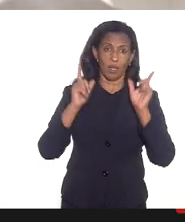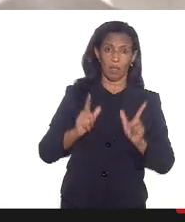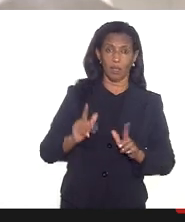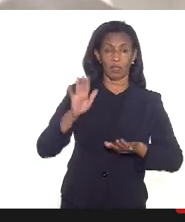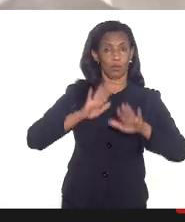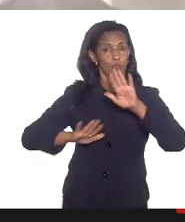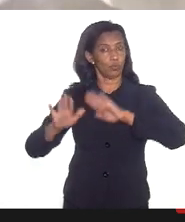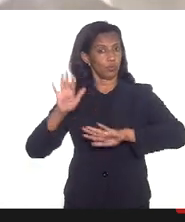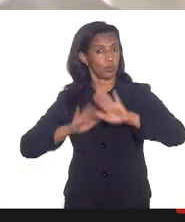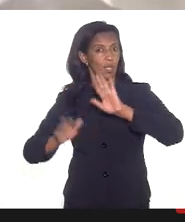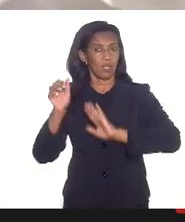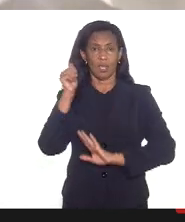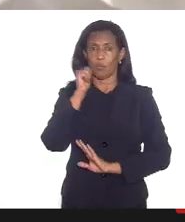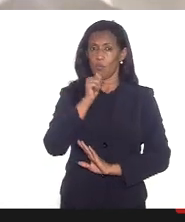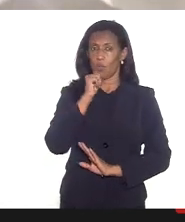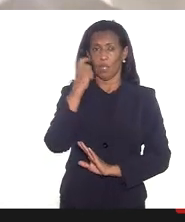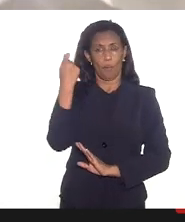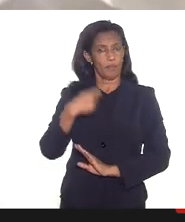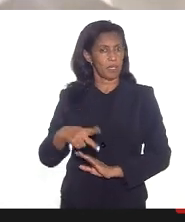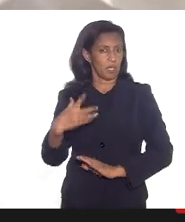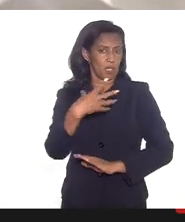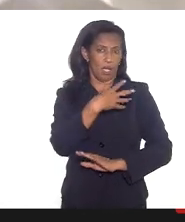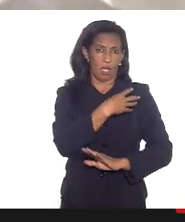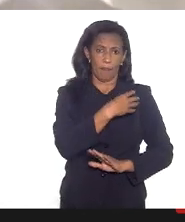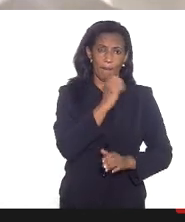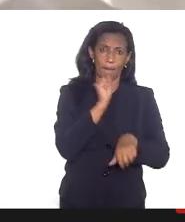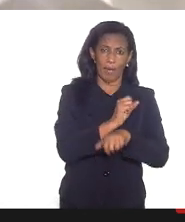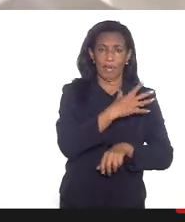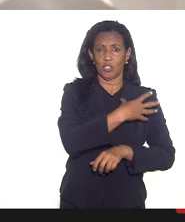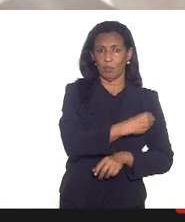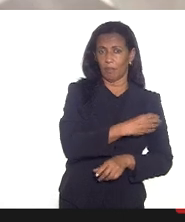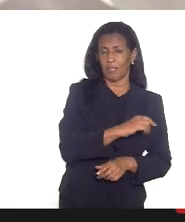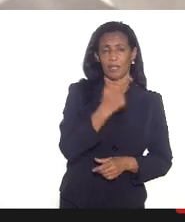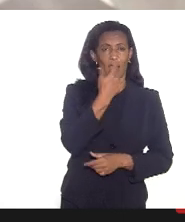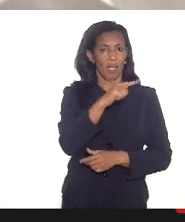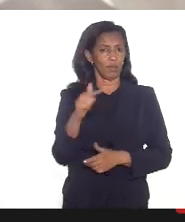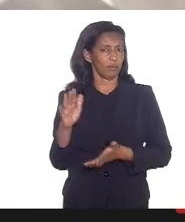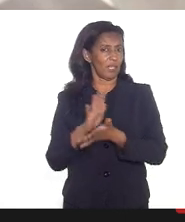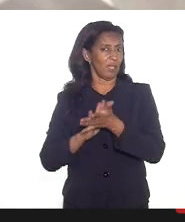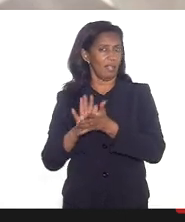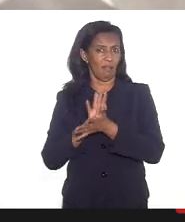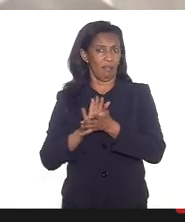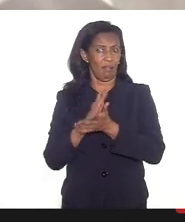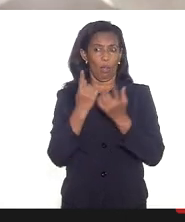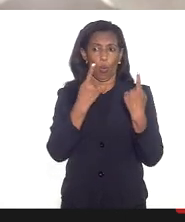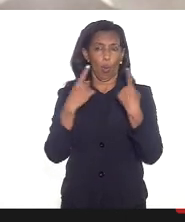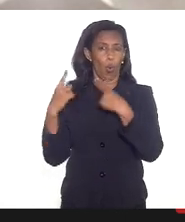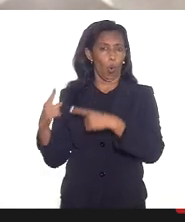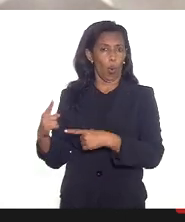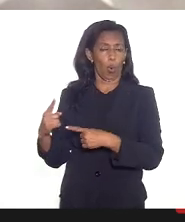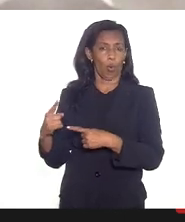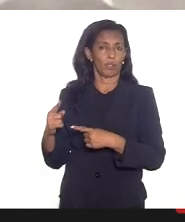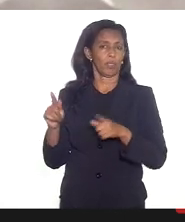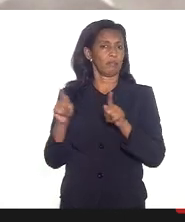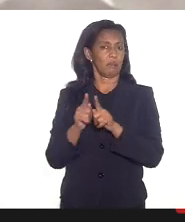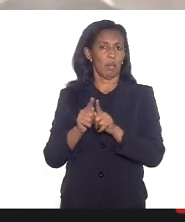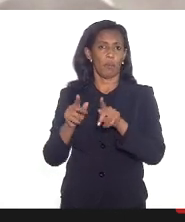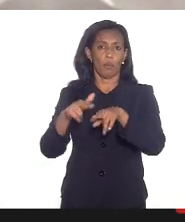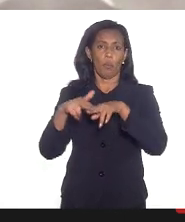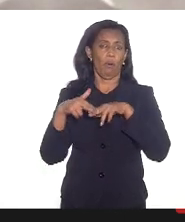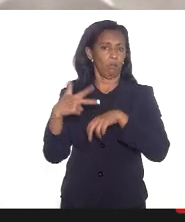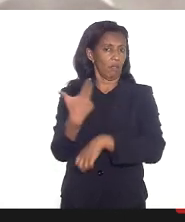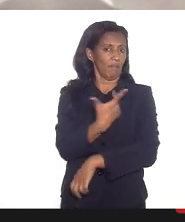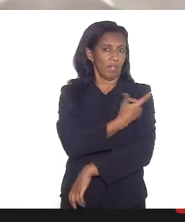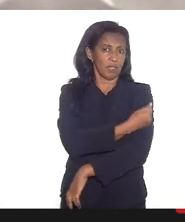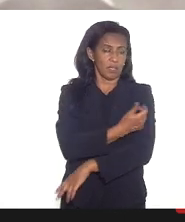a mulher não precisa interromper a amamentação não há contraindicação da doação do leite materno diante da vacinação